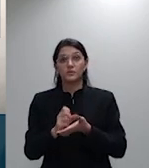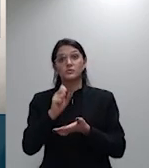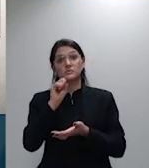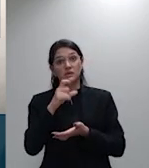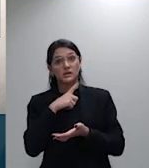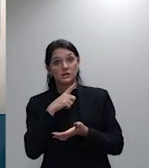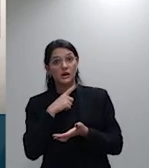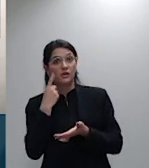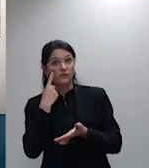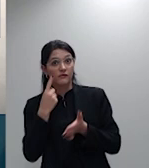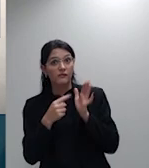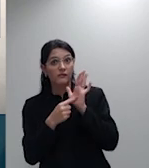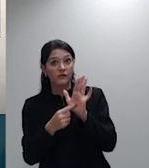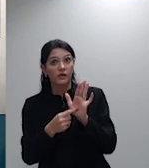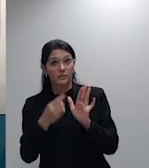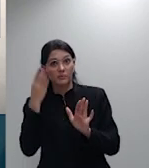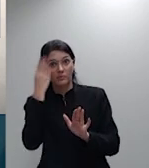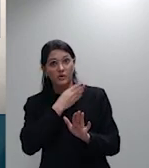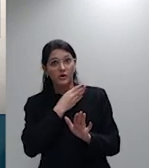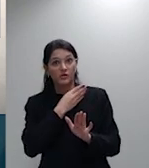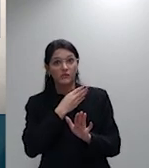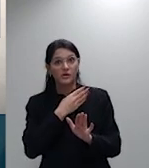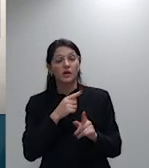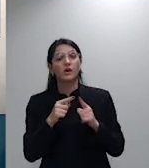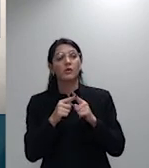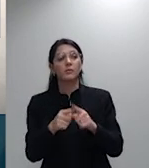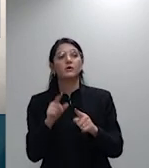do ministro Antônio Carlos Ferreira, do ministro Salomão,